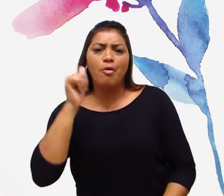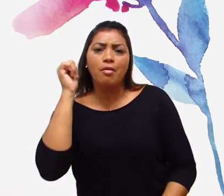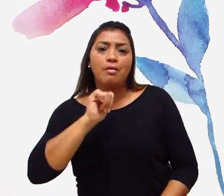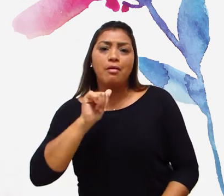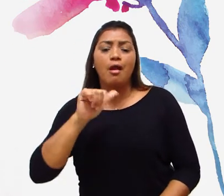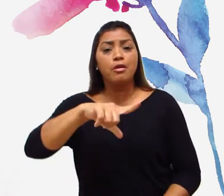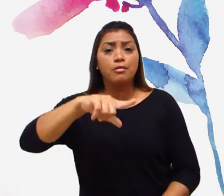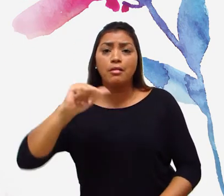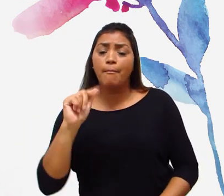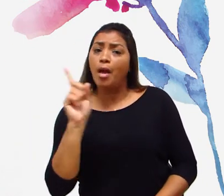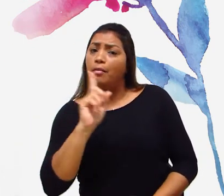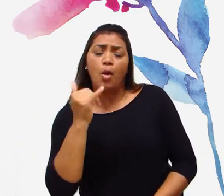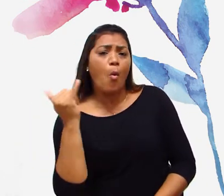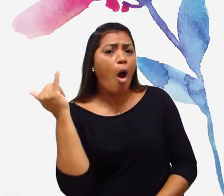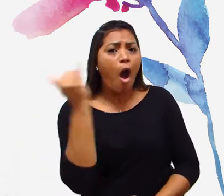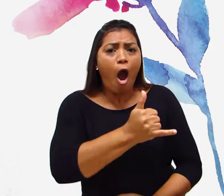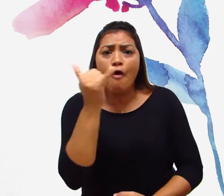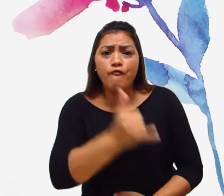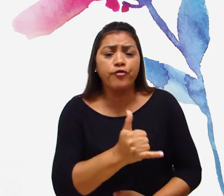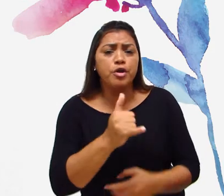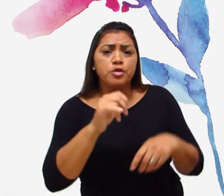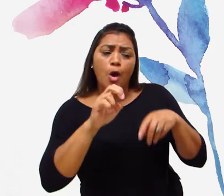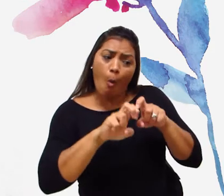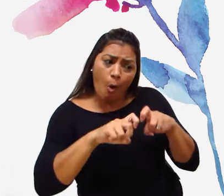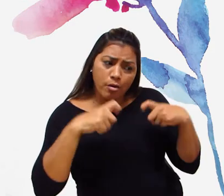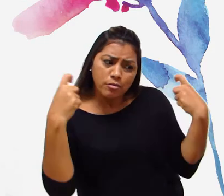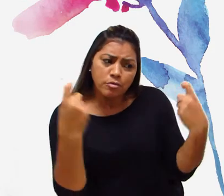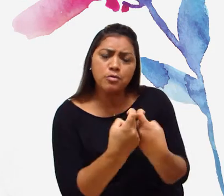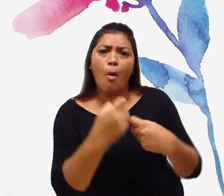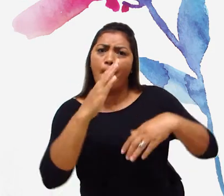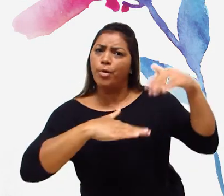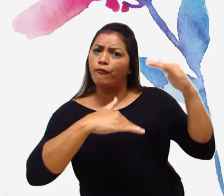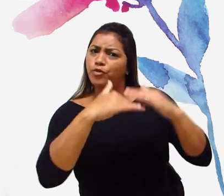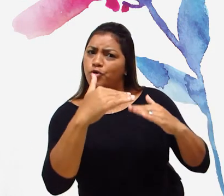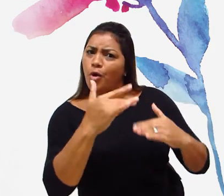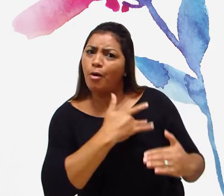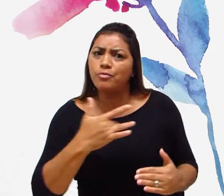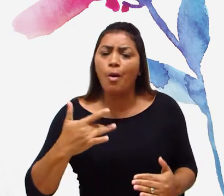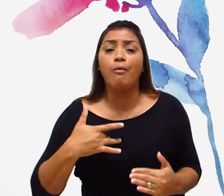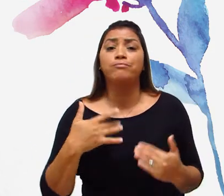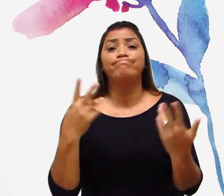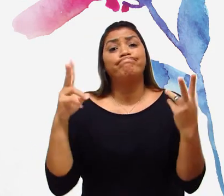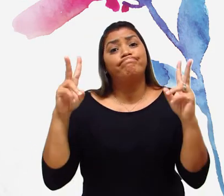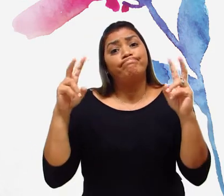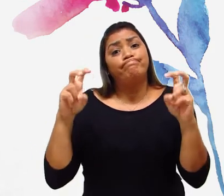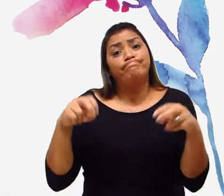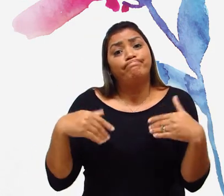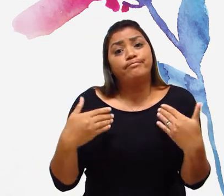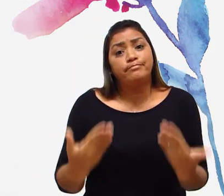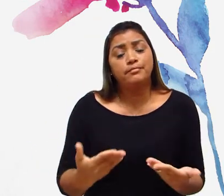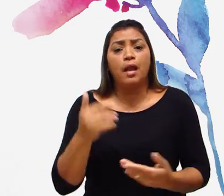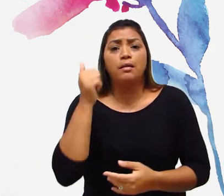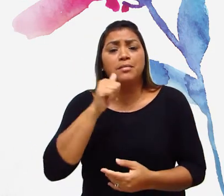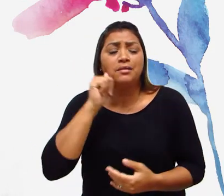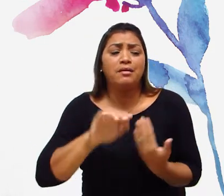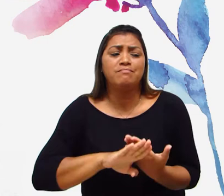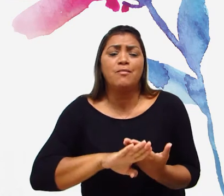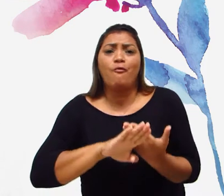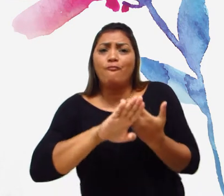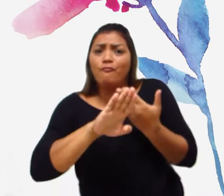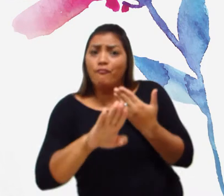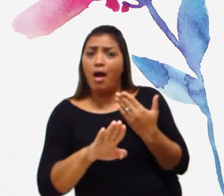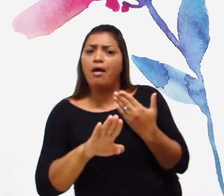% das mulheres lésbicas não informam a sua orientação sexual para os profissionais de saúde. Essa questão faz com que